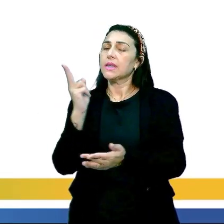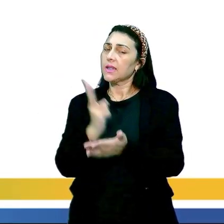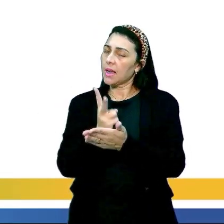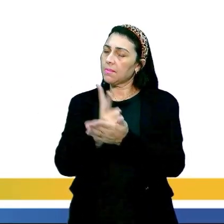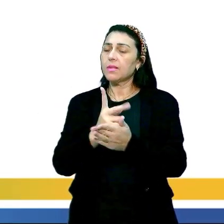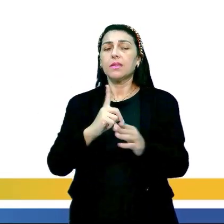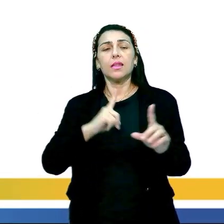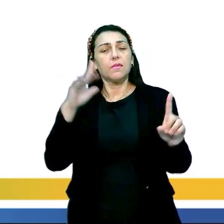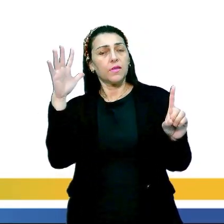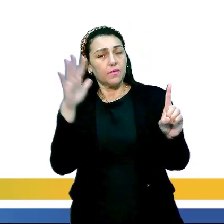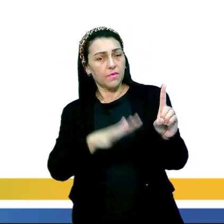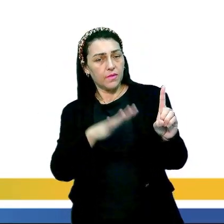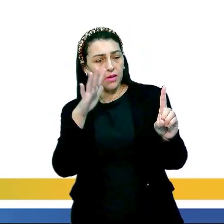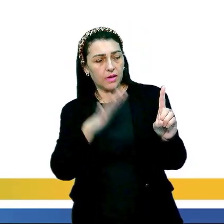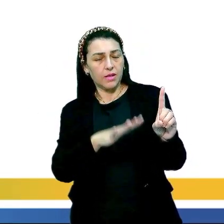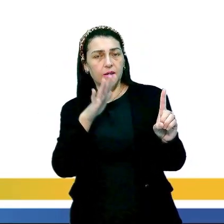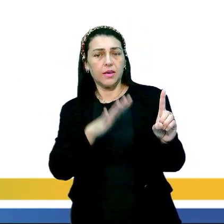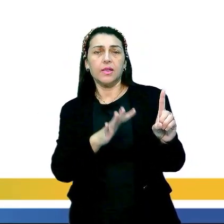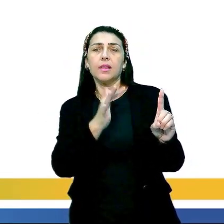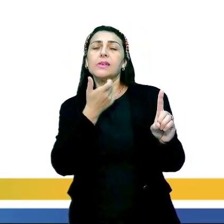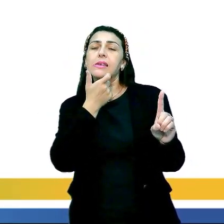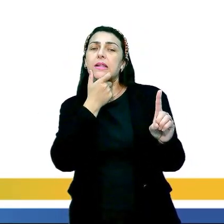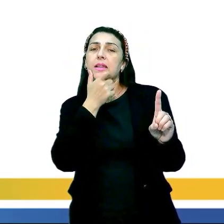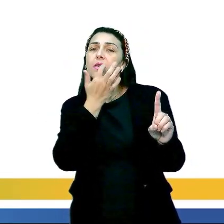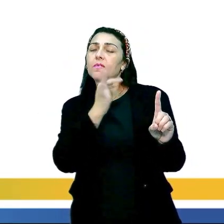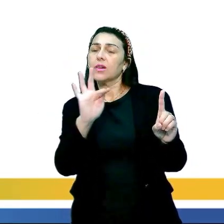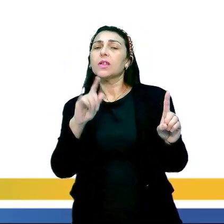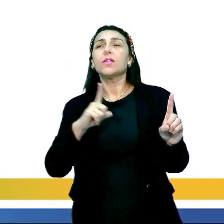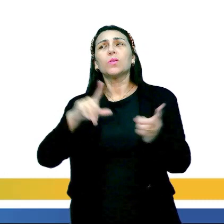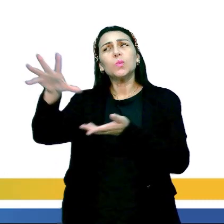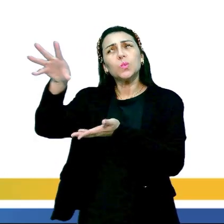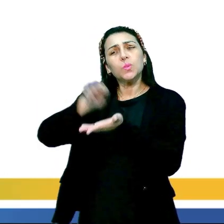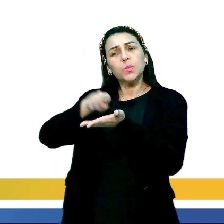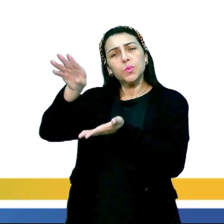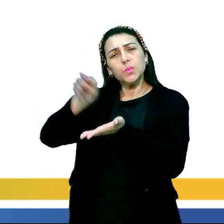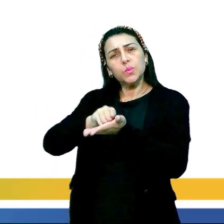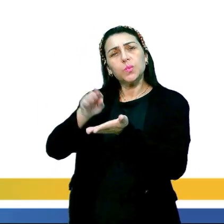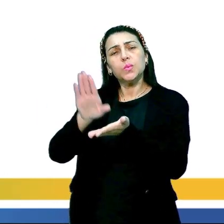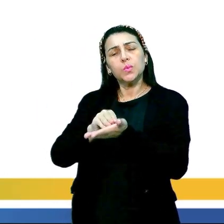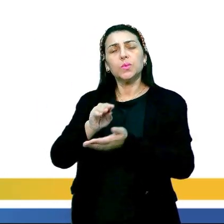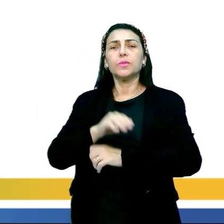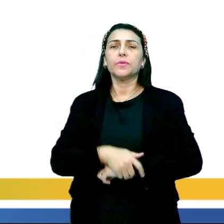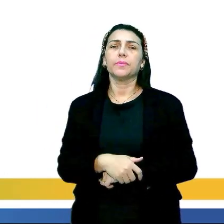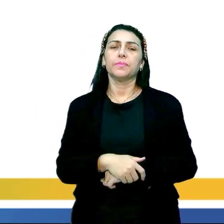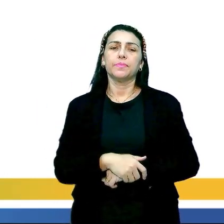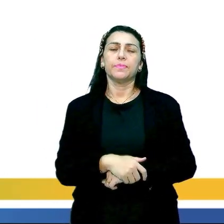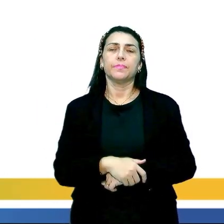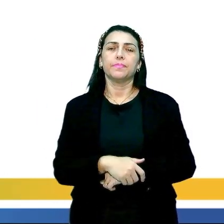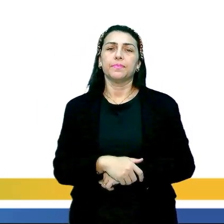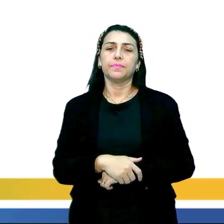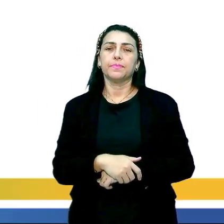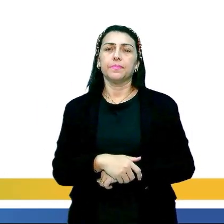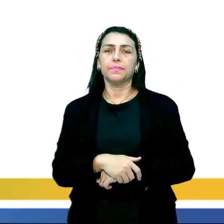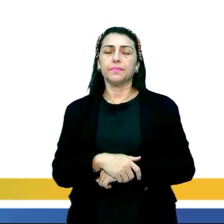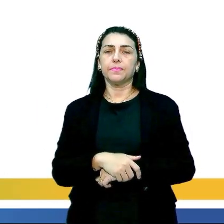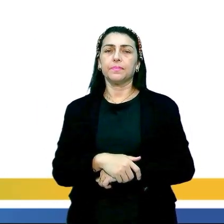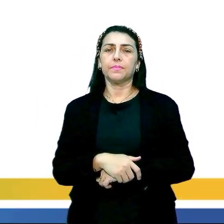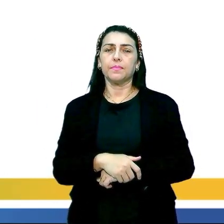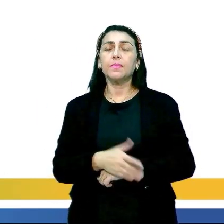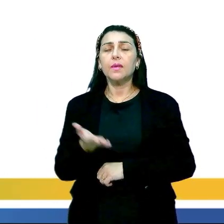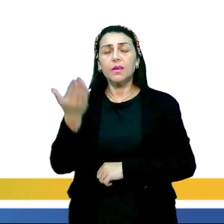teve influência aí, né? Aliás, Inglaterra e França tiveram influência em muita coisa durante muito tempo, né? Tendo em vista aí que,